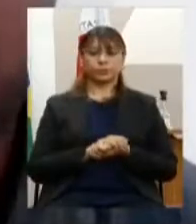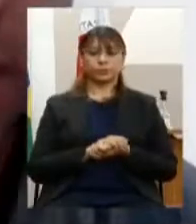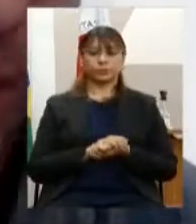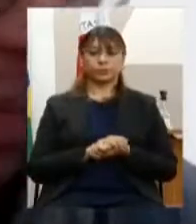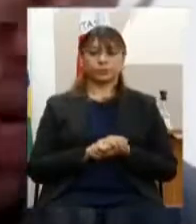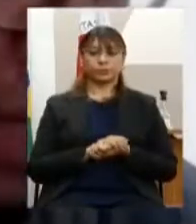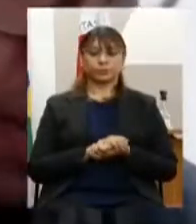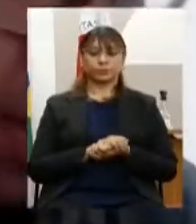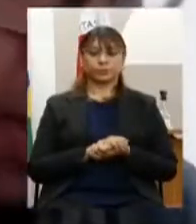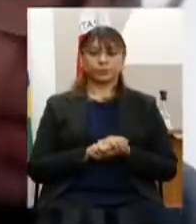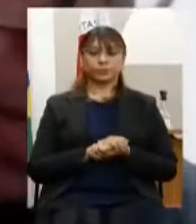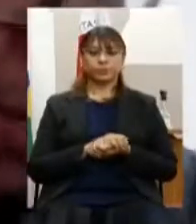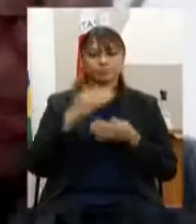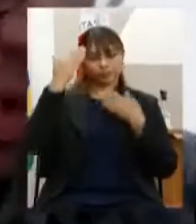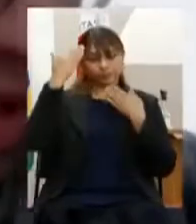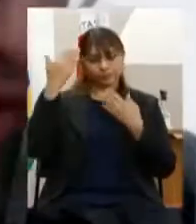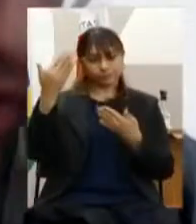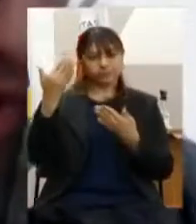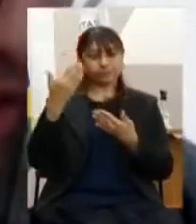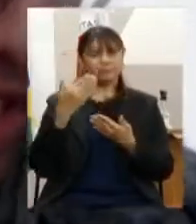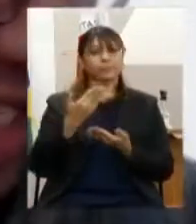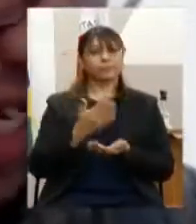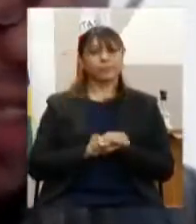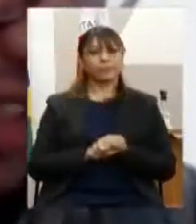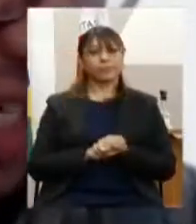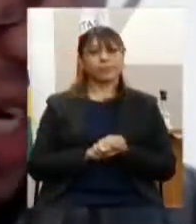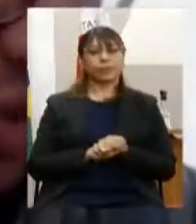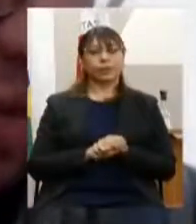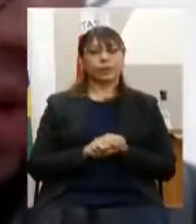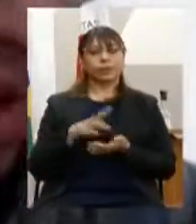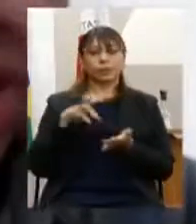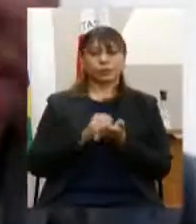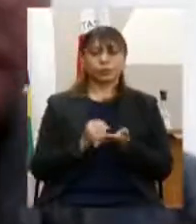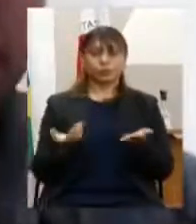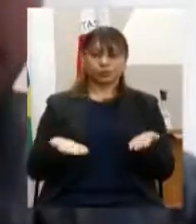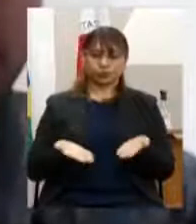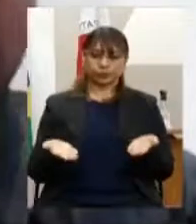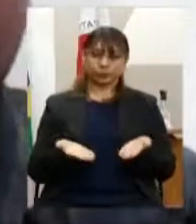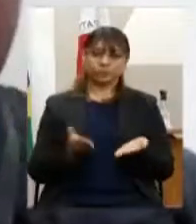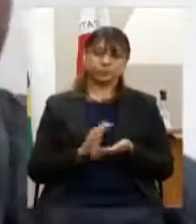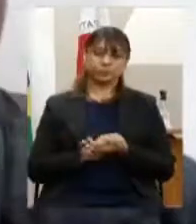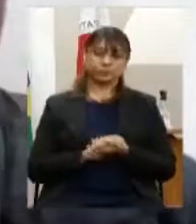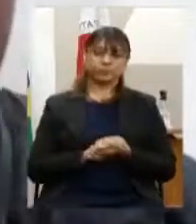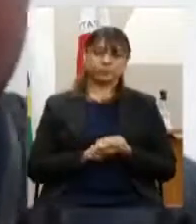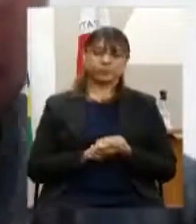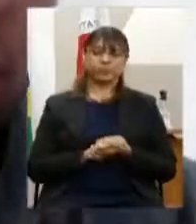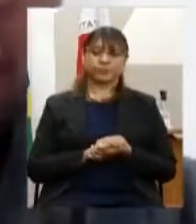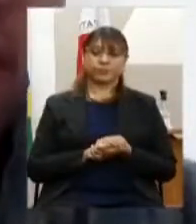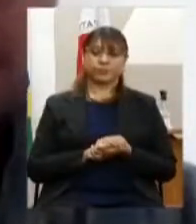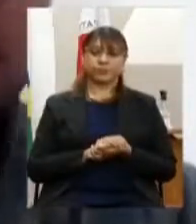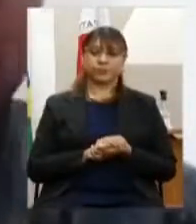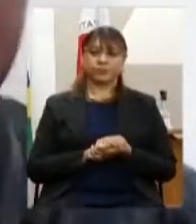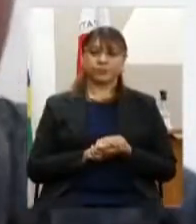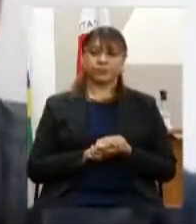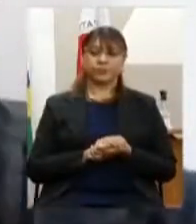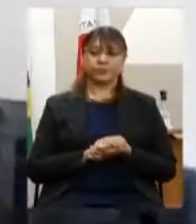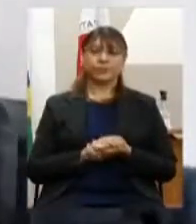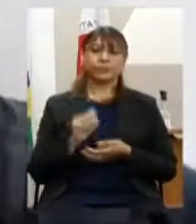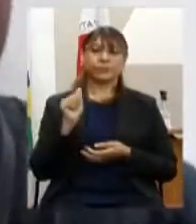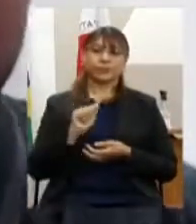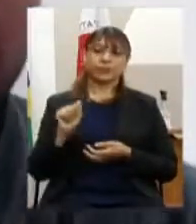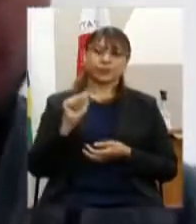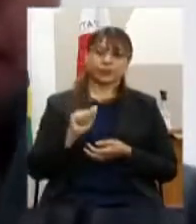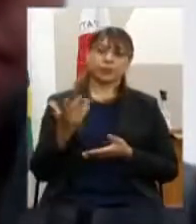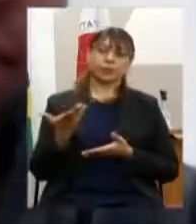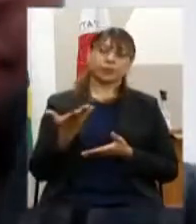participar. gostaria de deixar registrado que a Associação Brasileira de Energia Solar Fotovoltaica